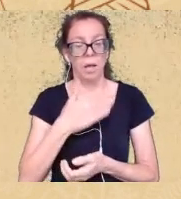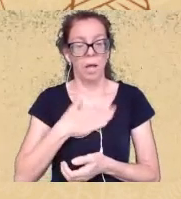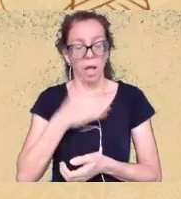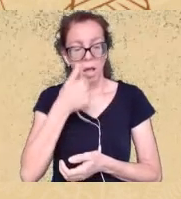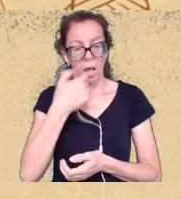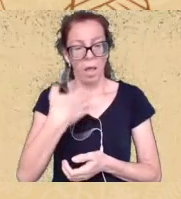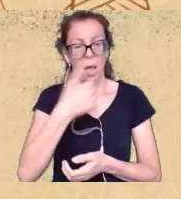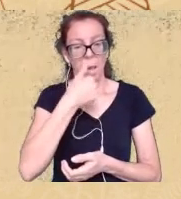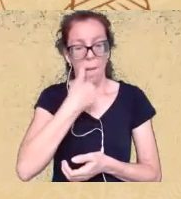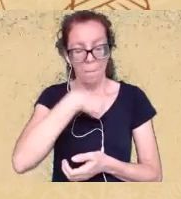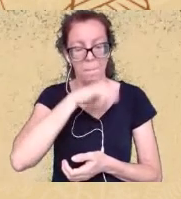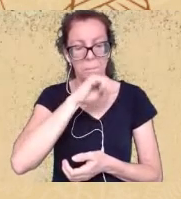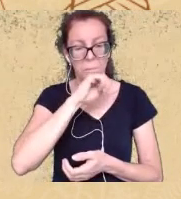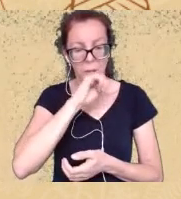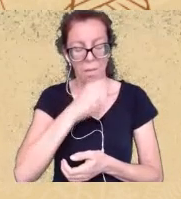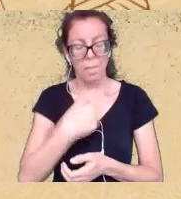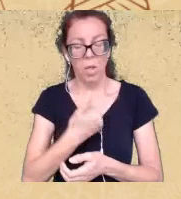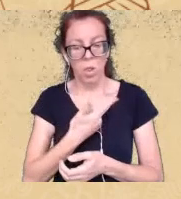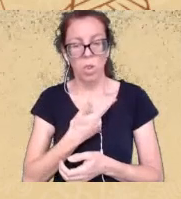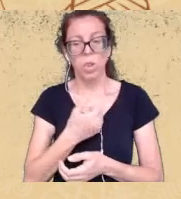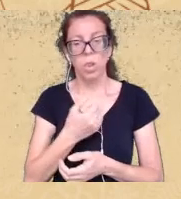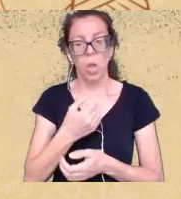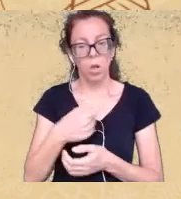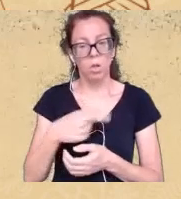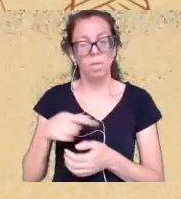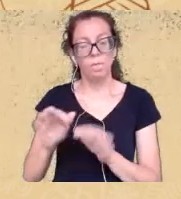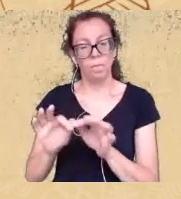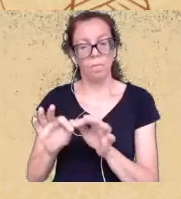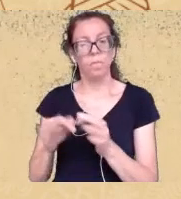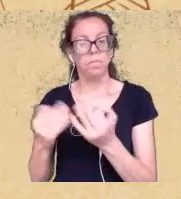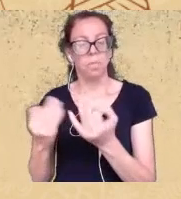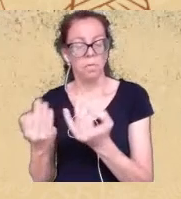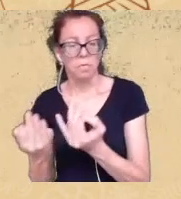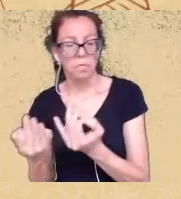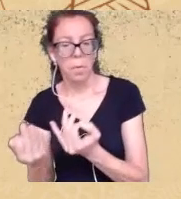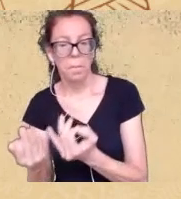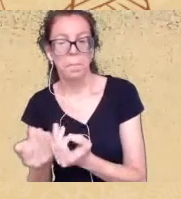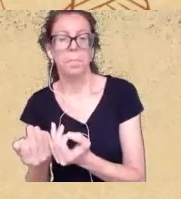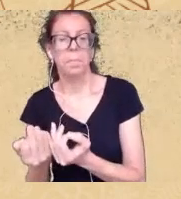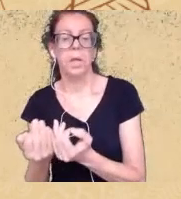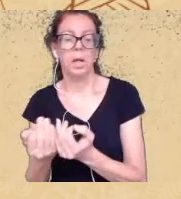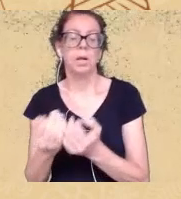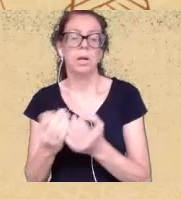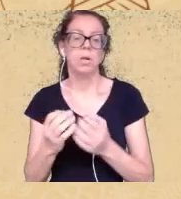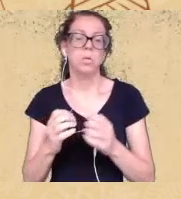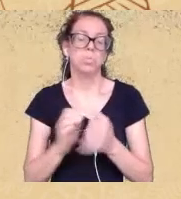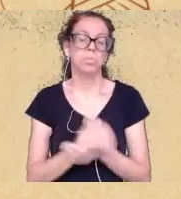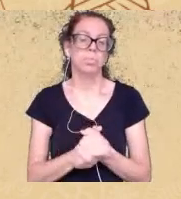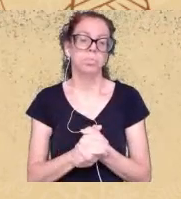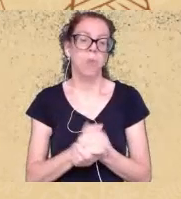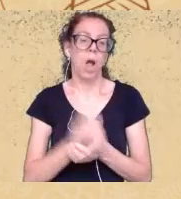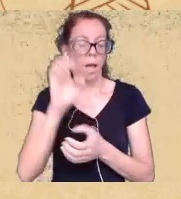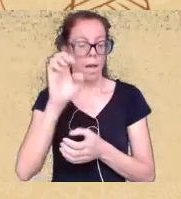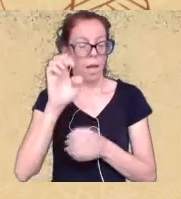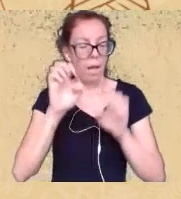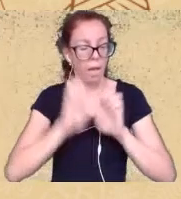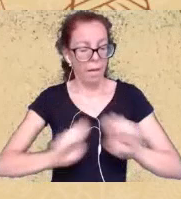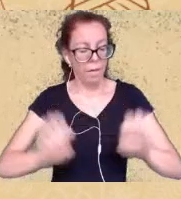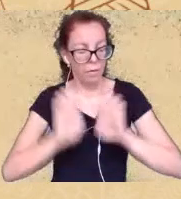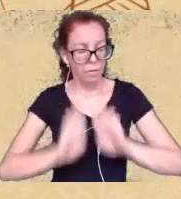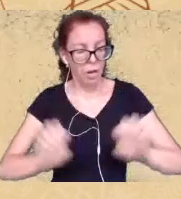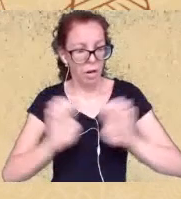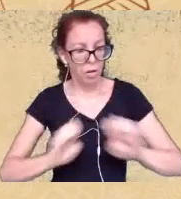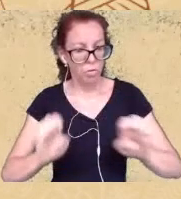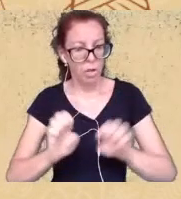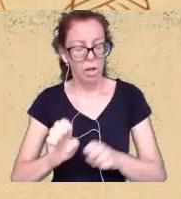como muitas outras famílias indígenas evangelizadas por um tempo até a gente sair mas enquanto a gente estava nessa igreja evangélica